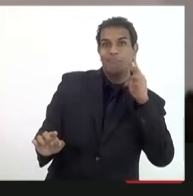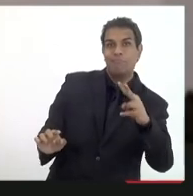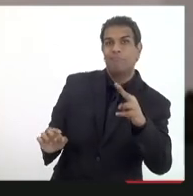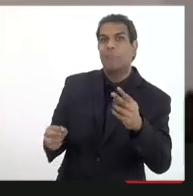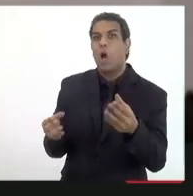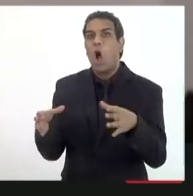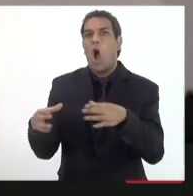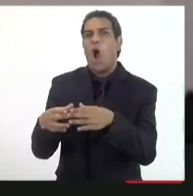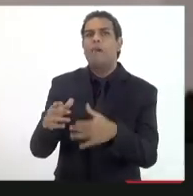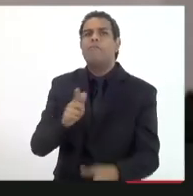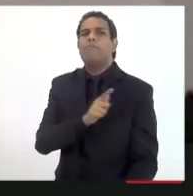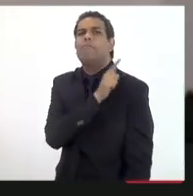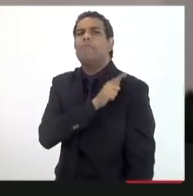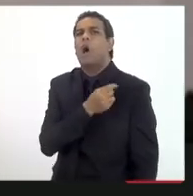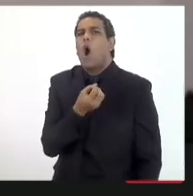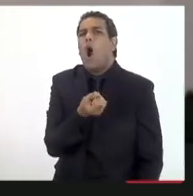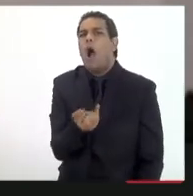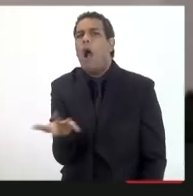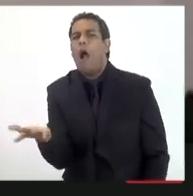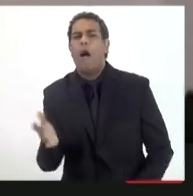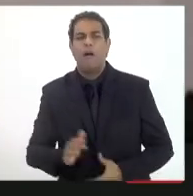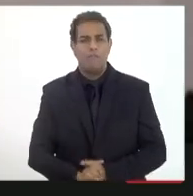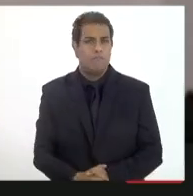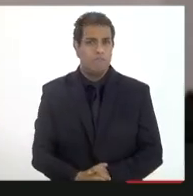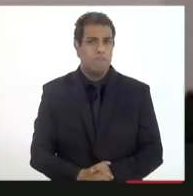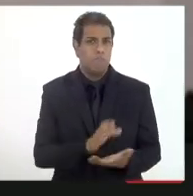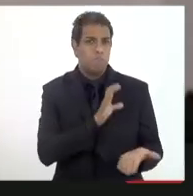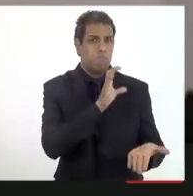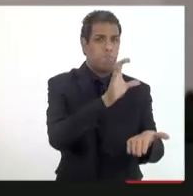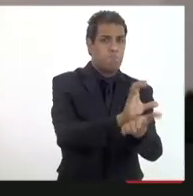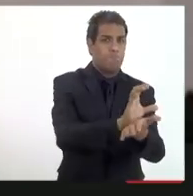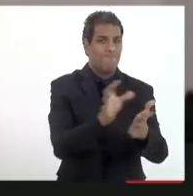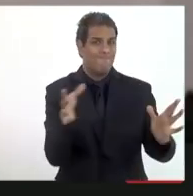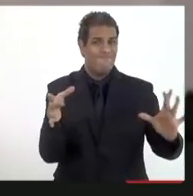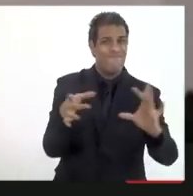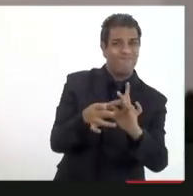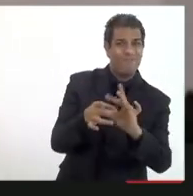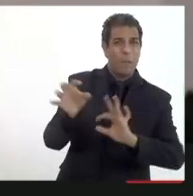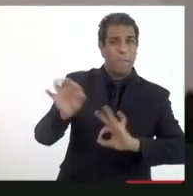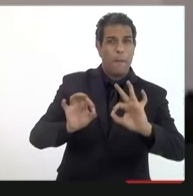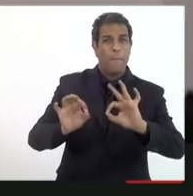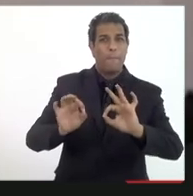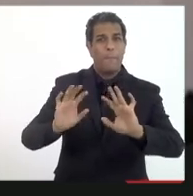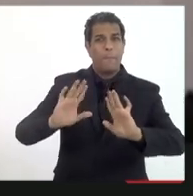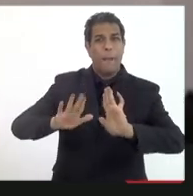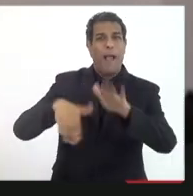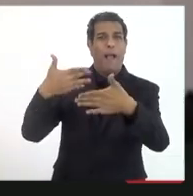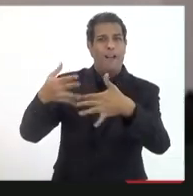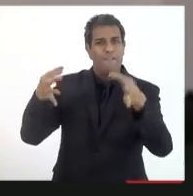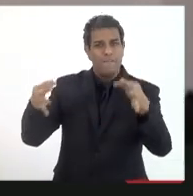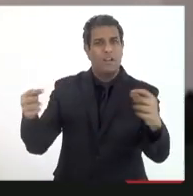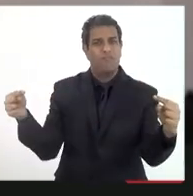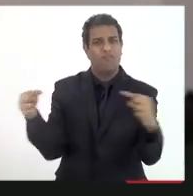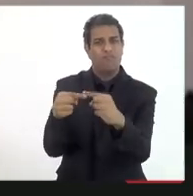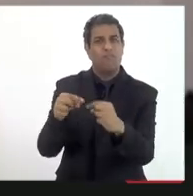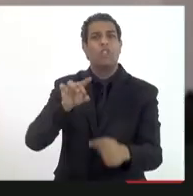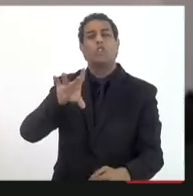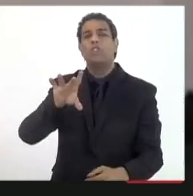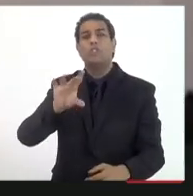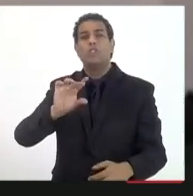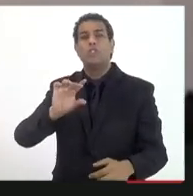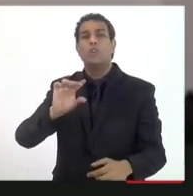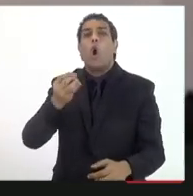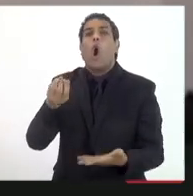levantado aqui eu acho que se vincular o fundo a questão do planejamento e desenvolvimento é mais correto do que botar em quem